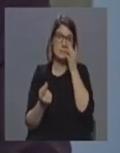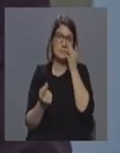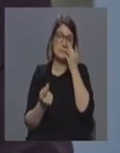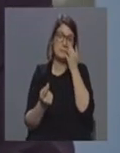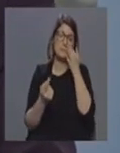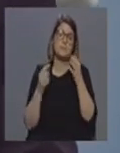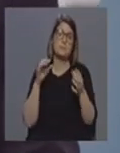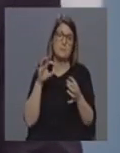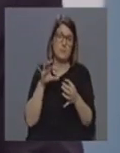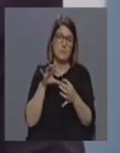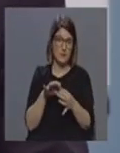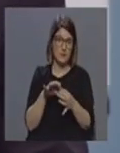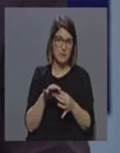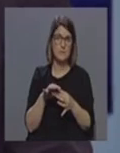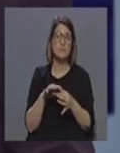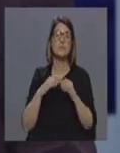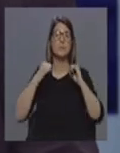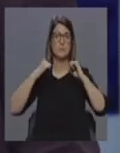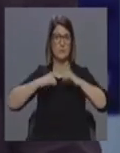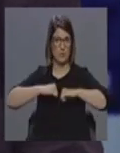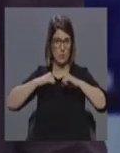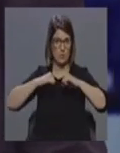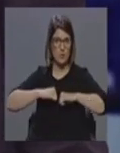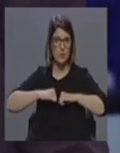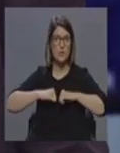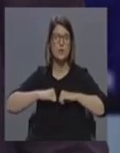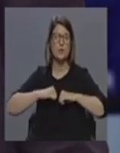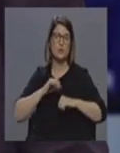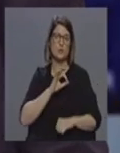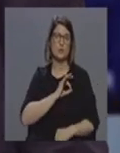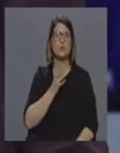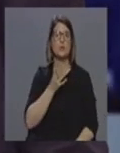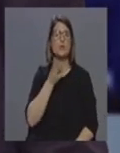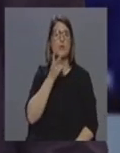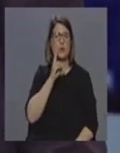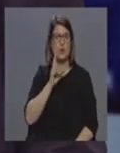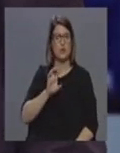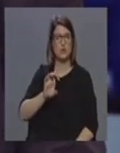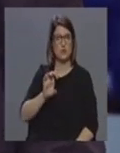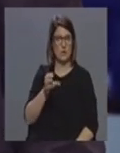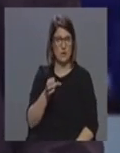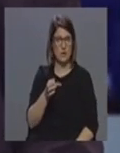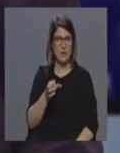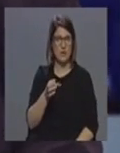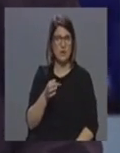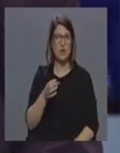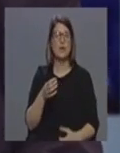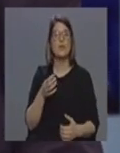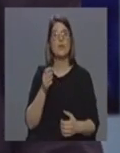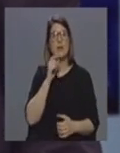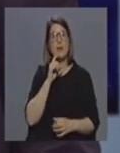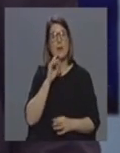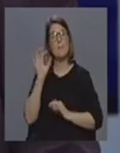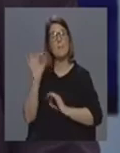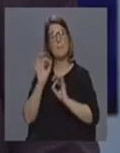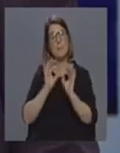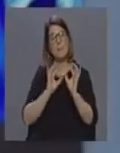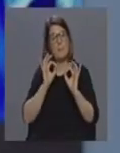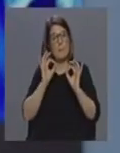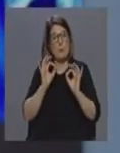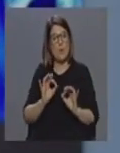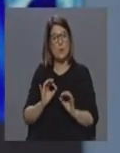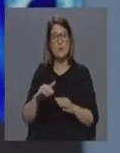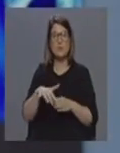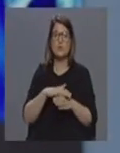completamente de acordo com o seu diretor regional é estarmos preparados para estes cenários que